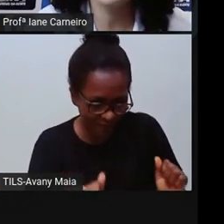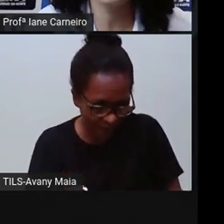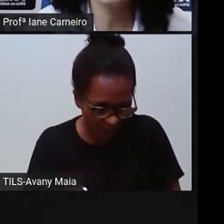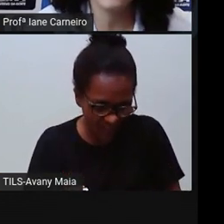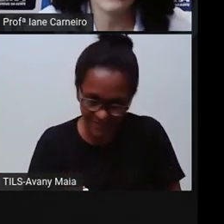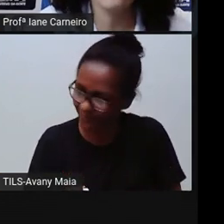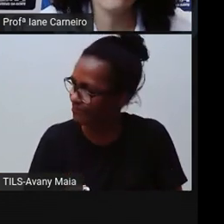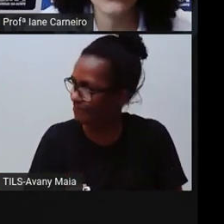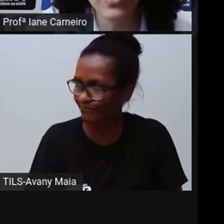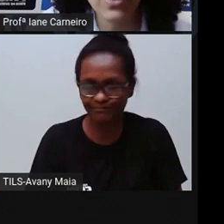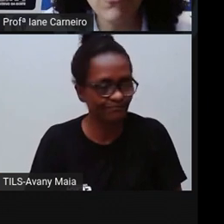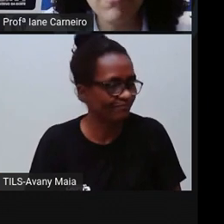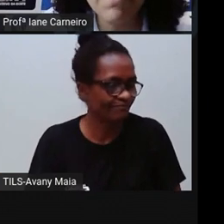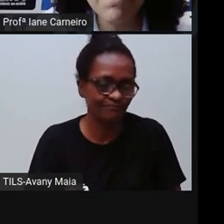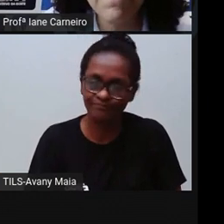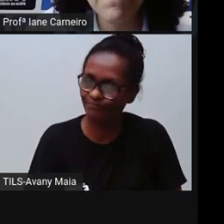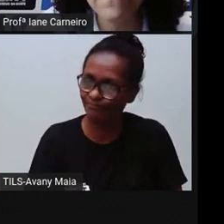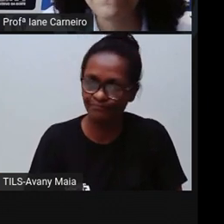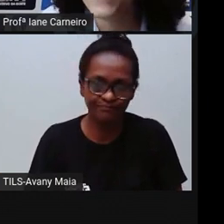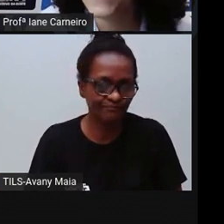mexer no fogão?